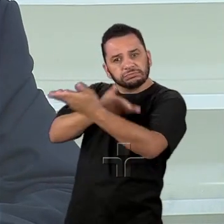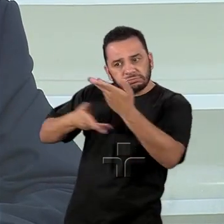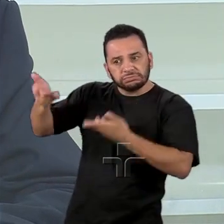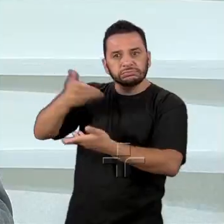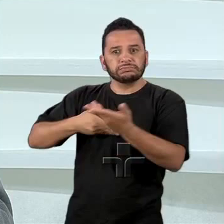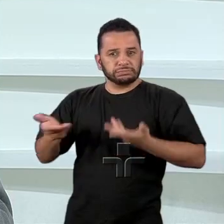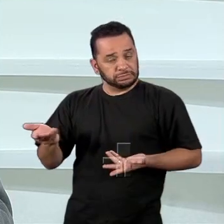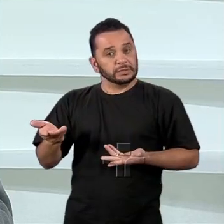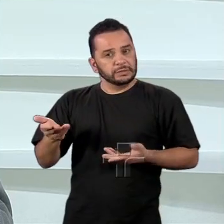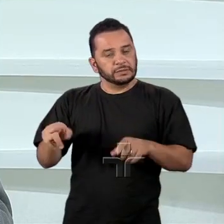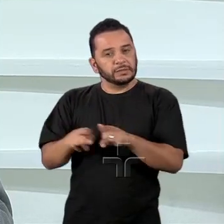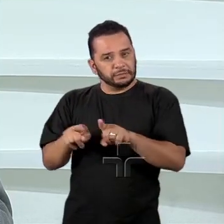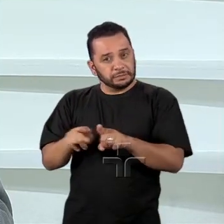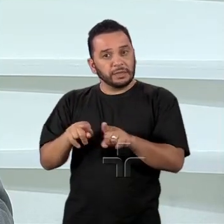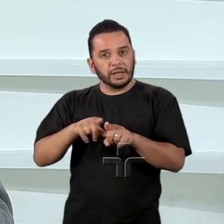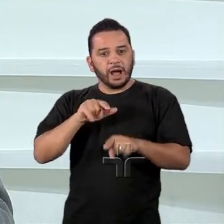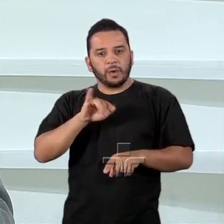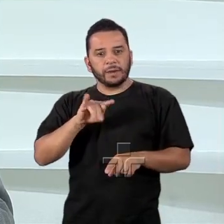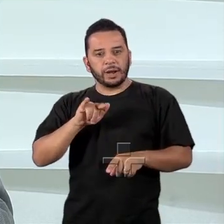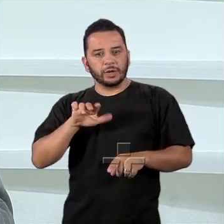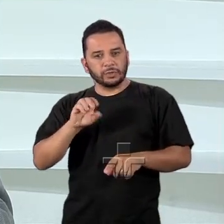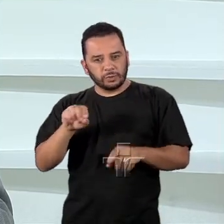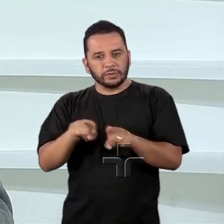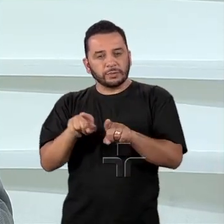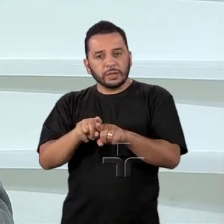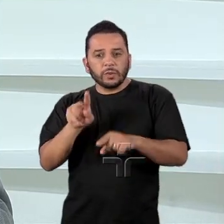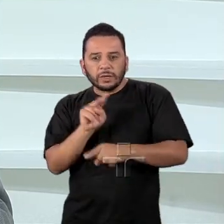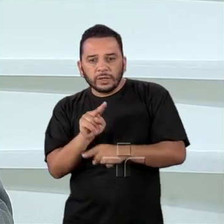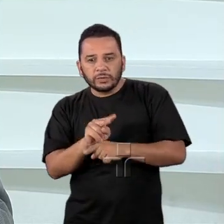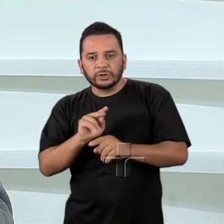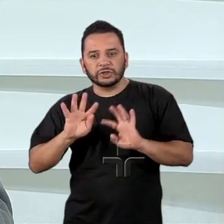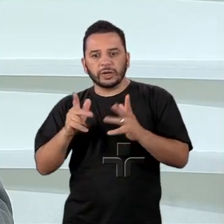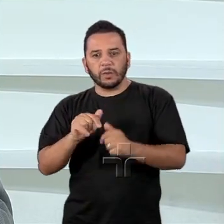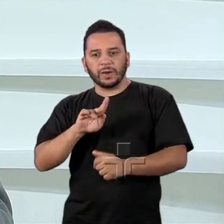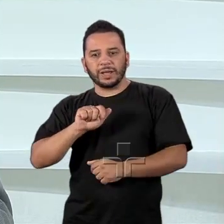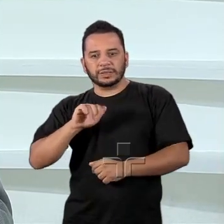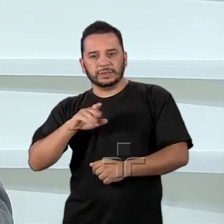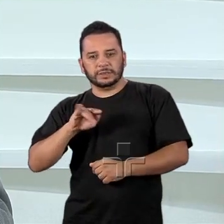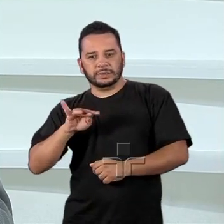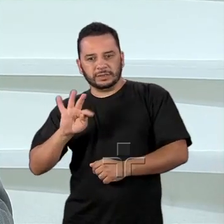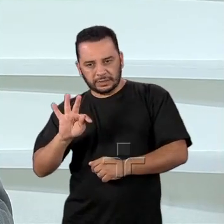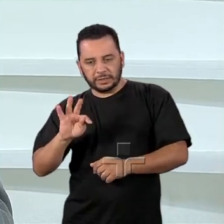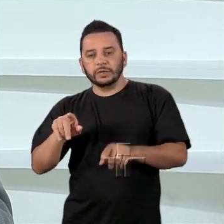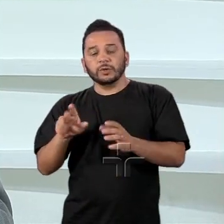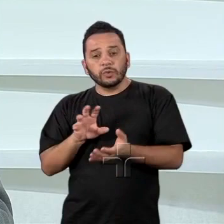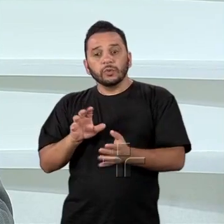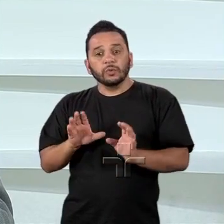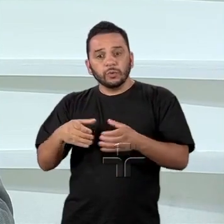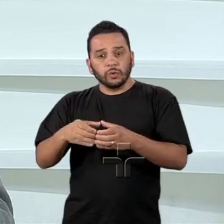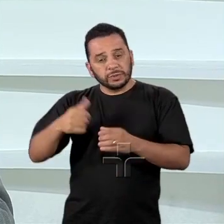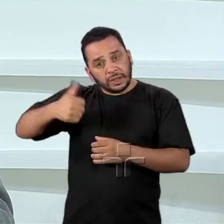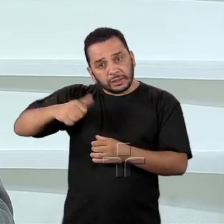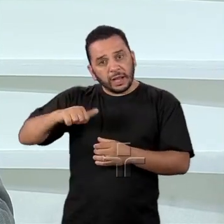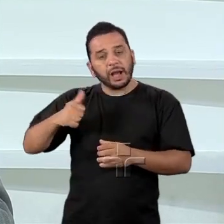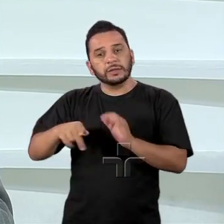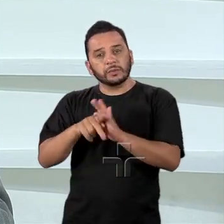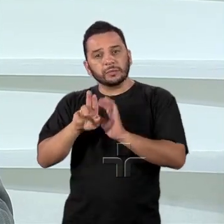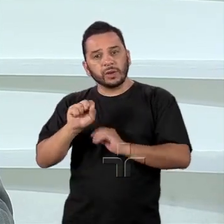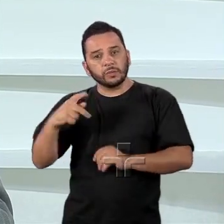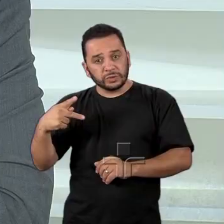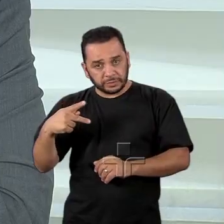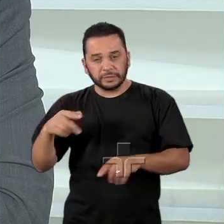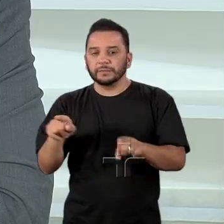Exterior, Alberto Pfeiffer, coordenador-geral do GACINT, Grupo de Análise da Conjuntura Internacional da USP,